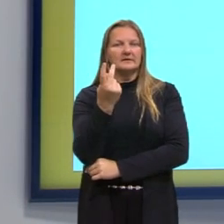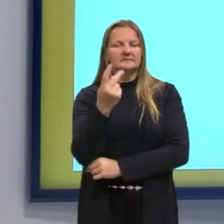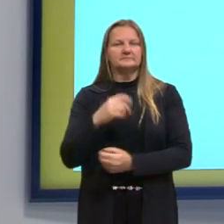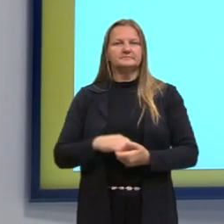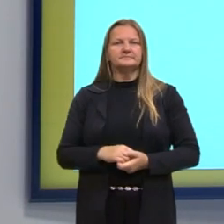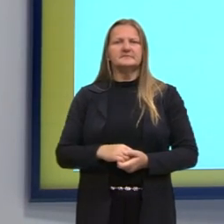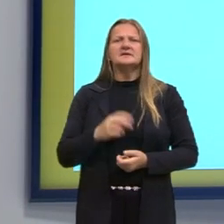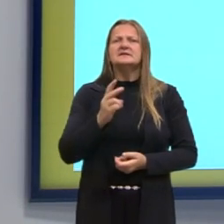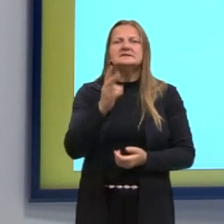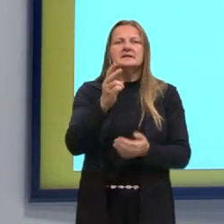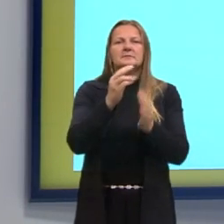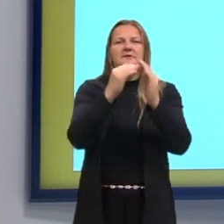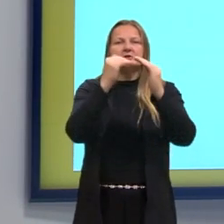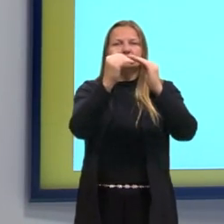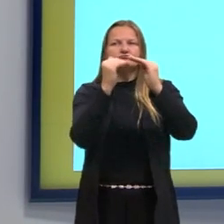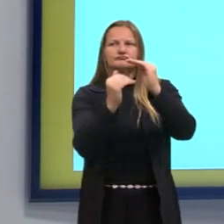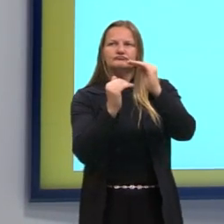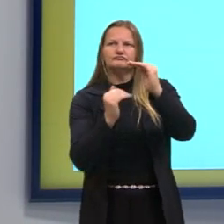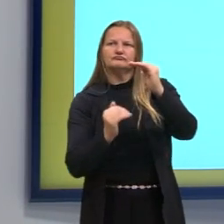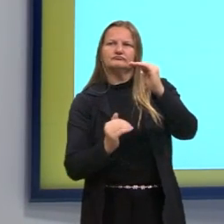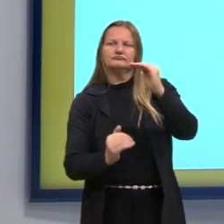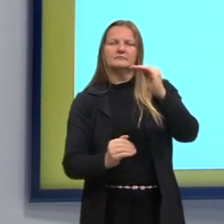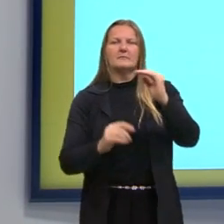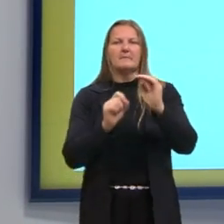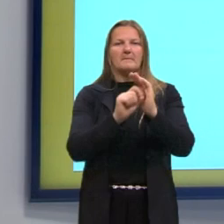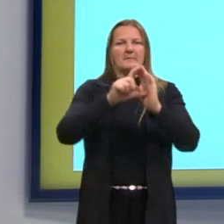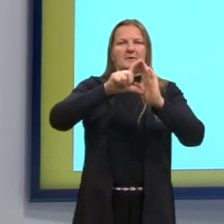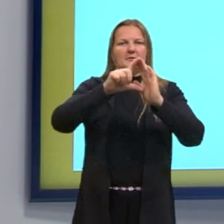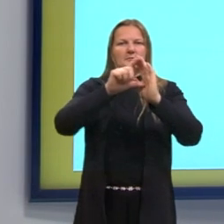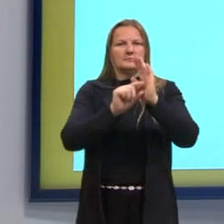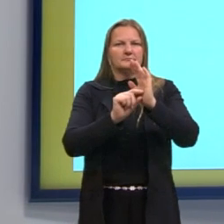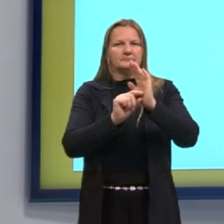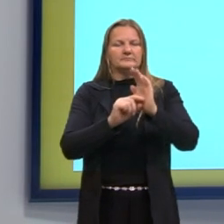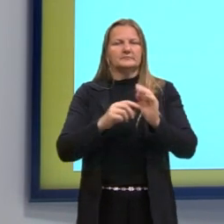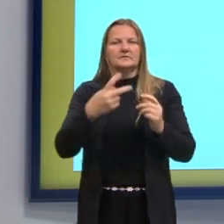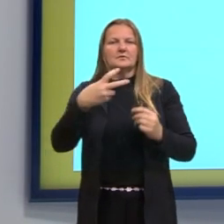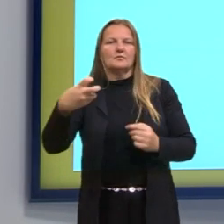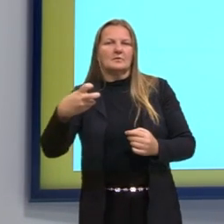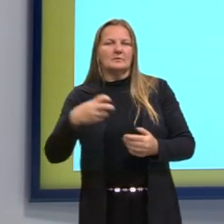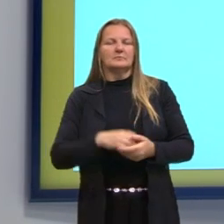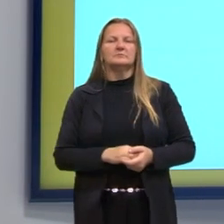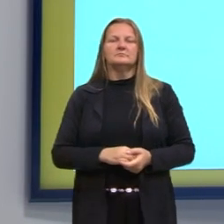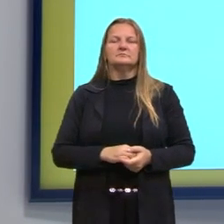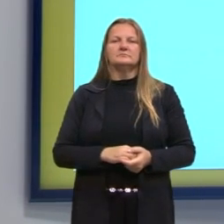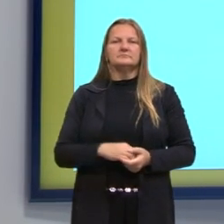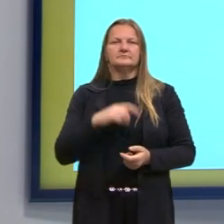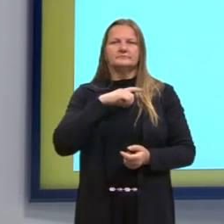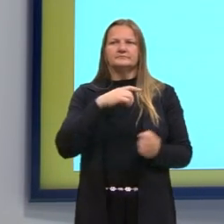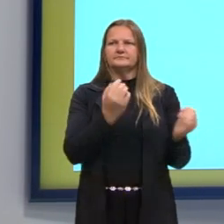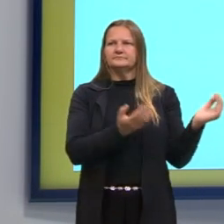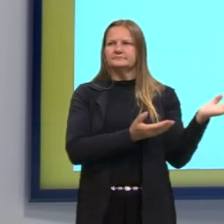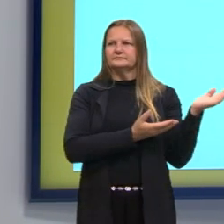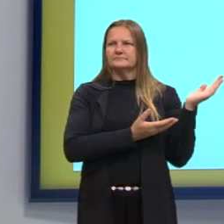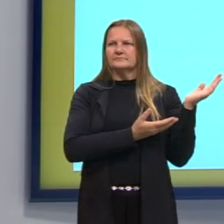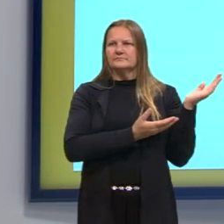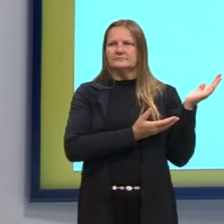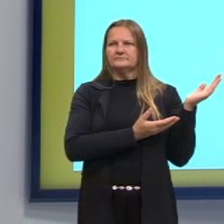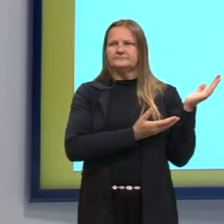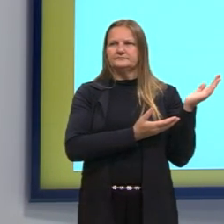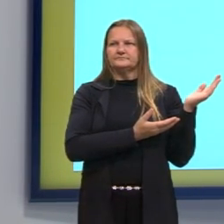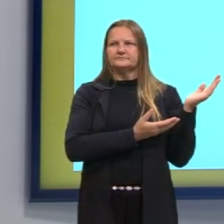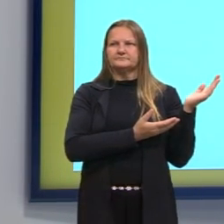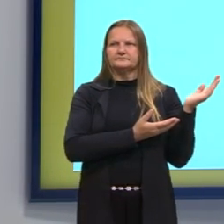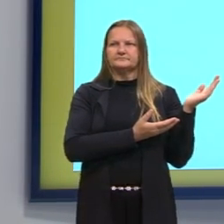dado em intervalos, né? Ali, então, maior, menor, igual, né? Então, nós temos ali intervalos